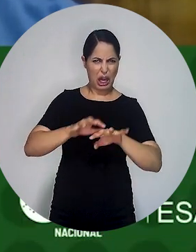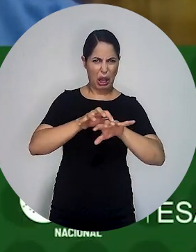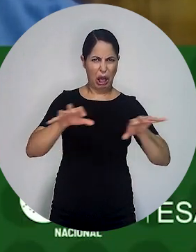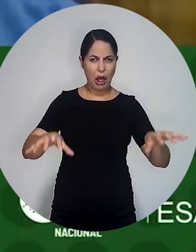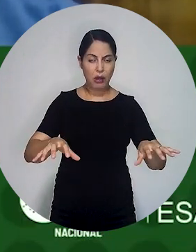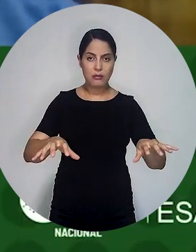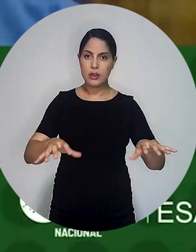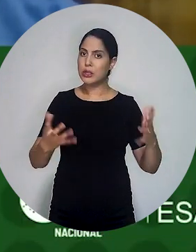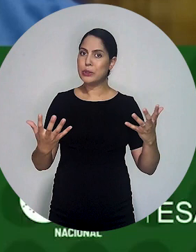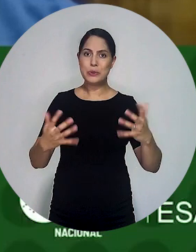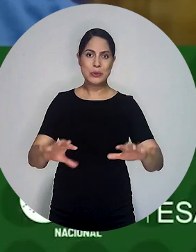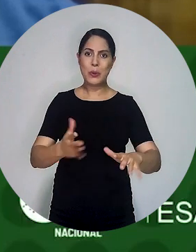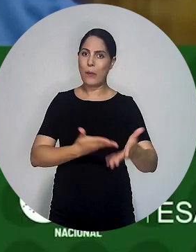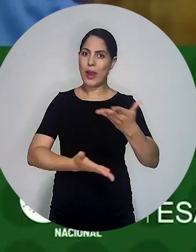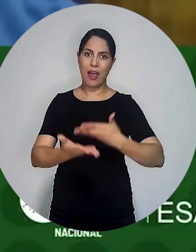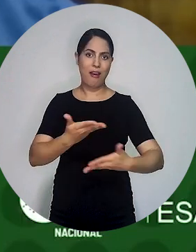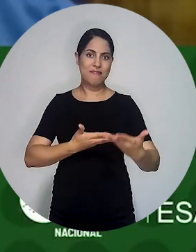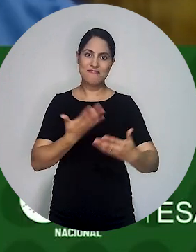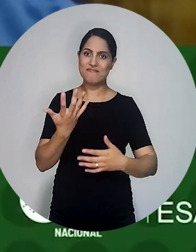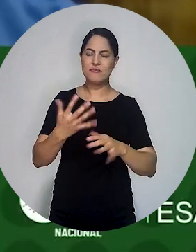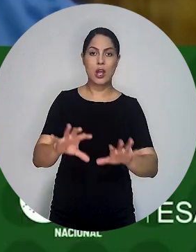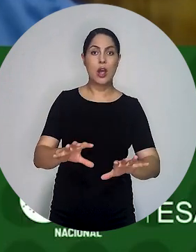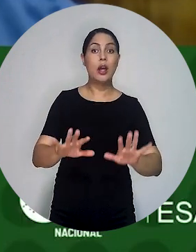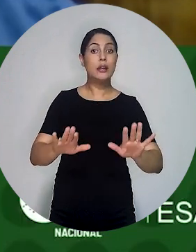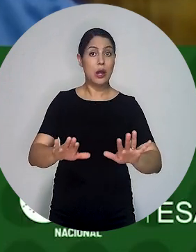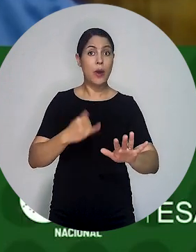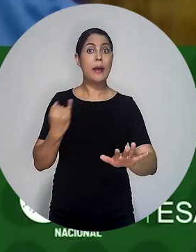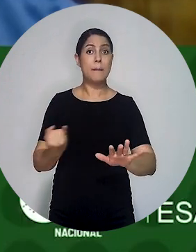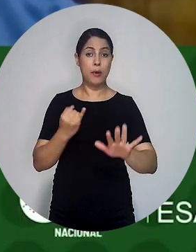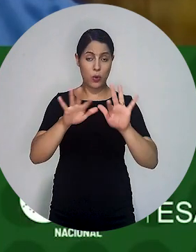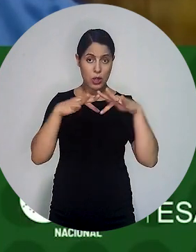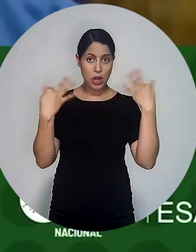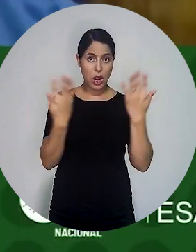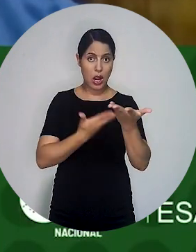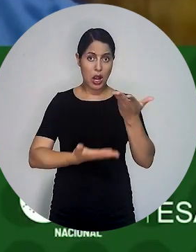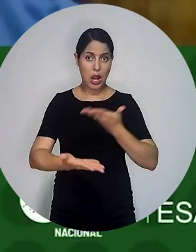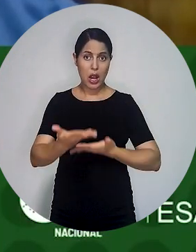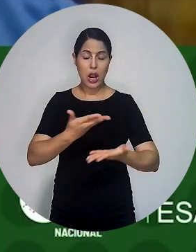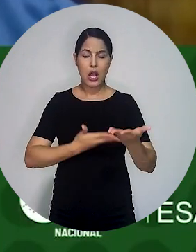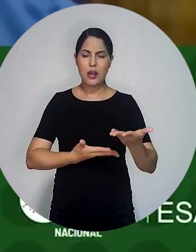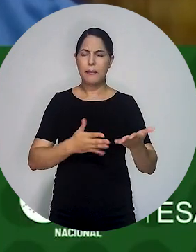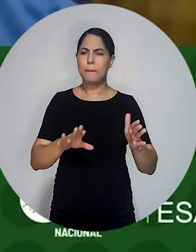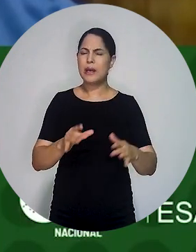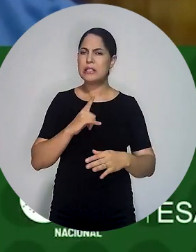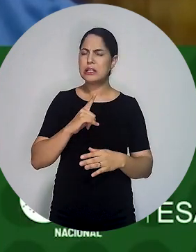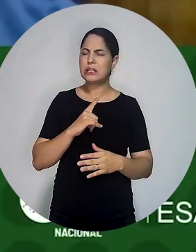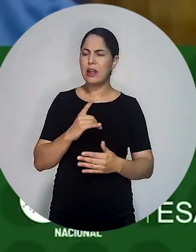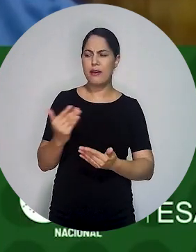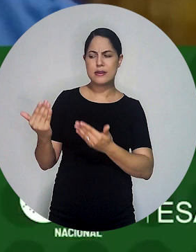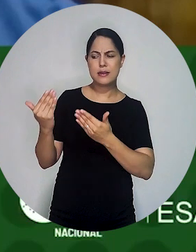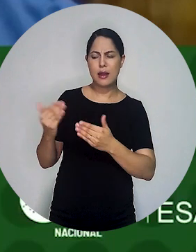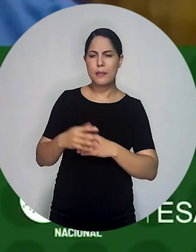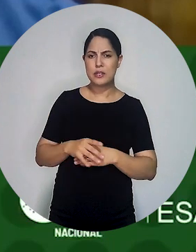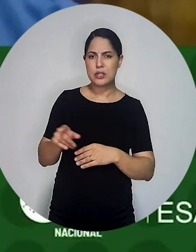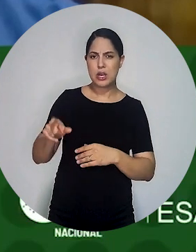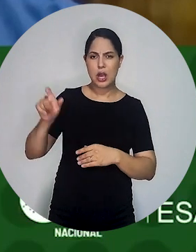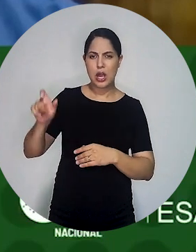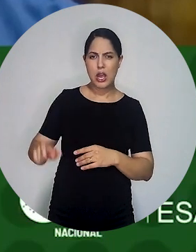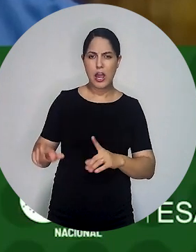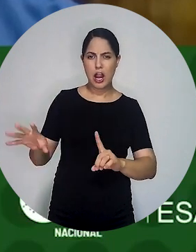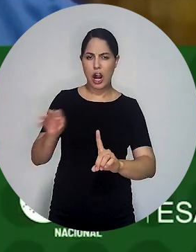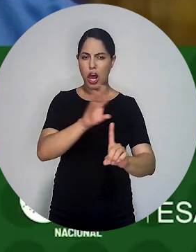convivência e tudo, tudo que não pode ser feito é exatamente isso romper a convivência se há